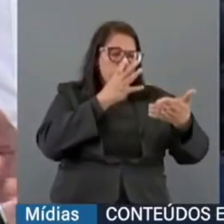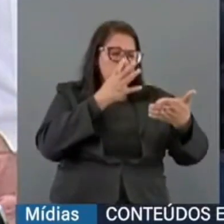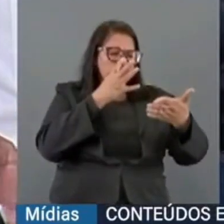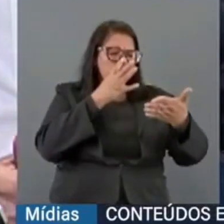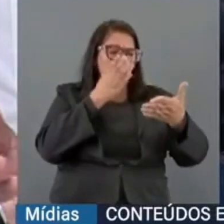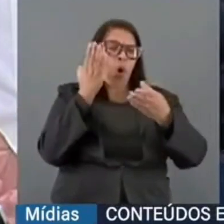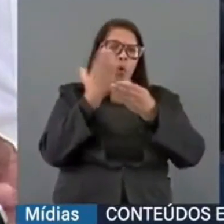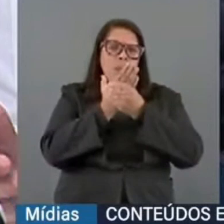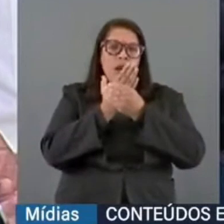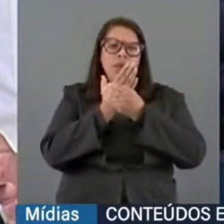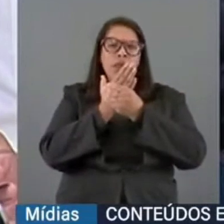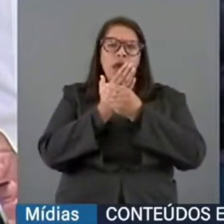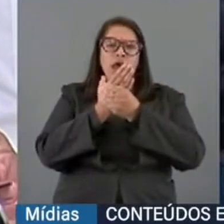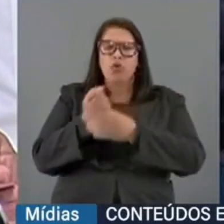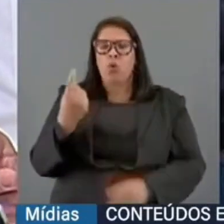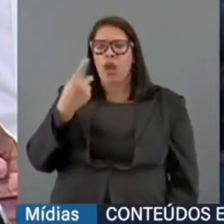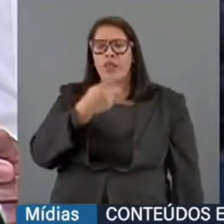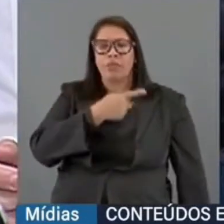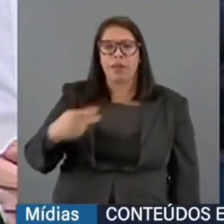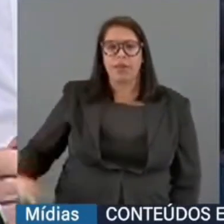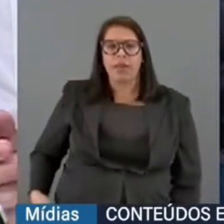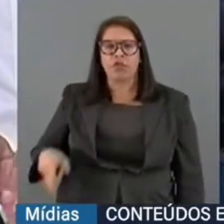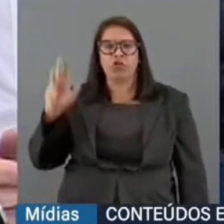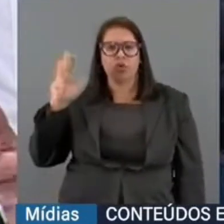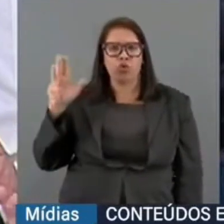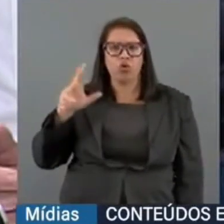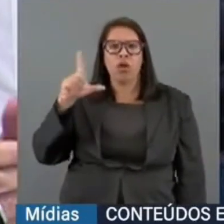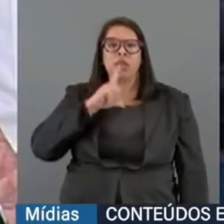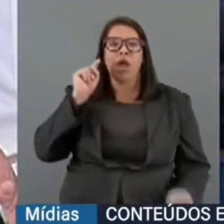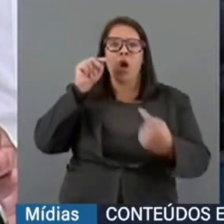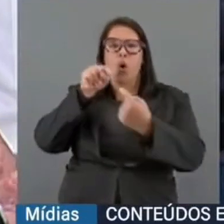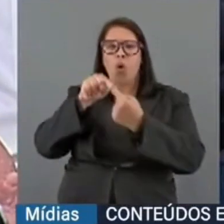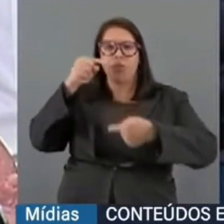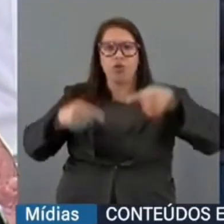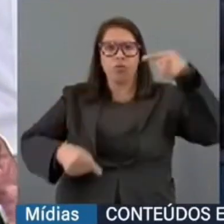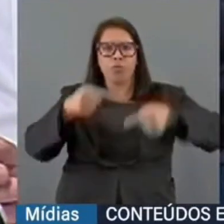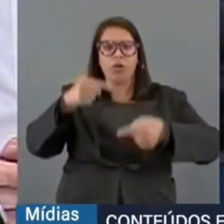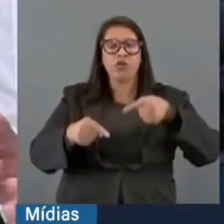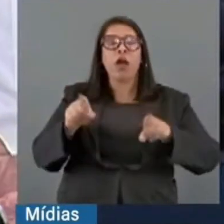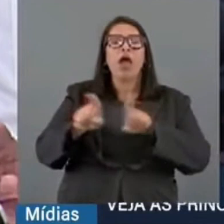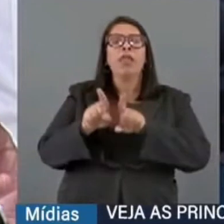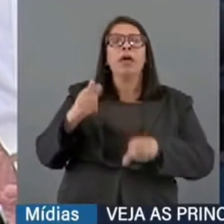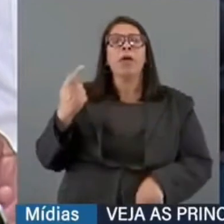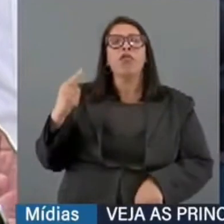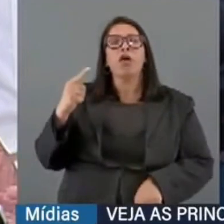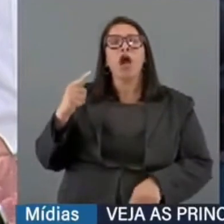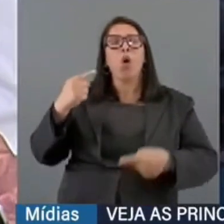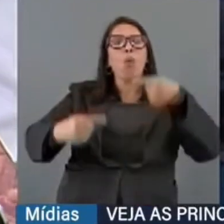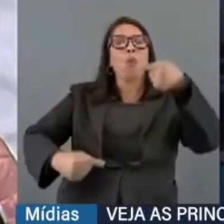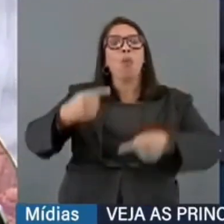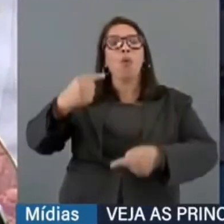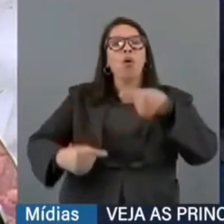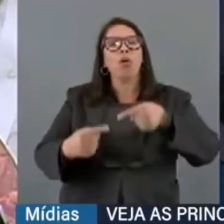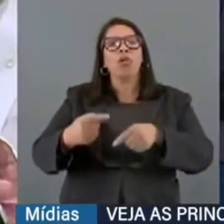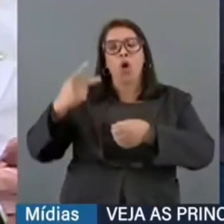o processo relacionado ao ex-presidente Lula teria objetivos políticos e geopolíticos ligados à descoberta e